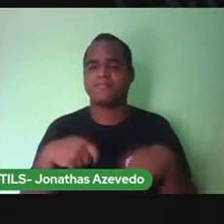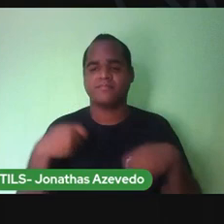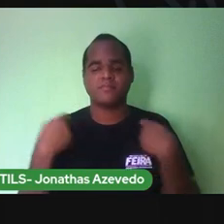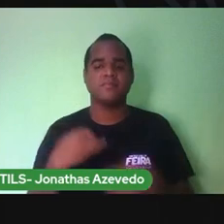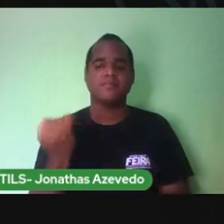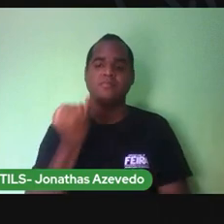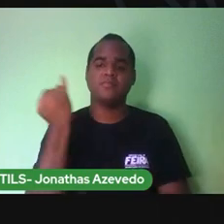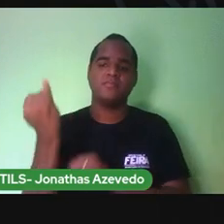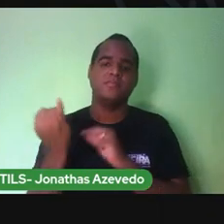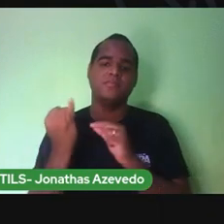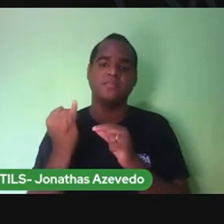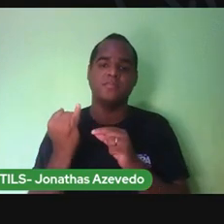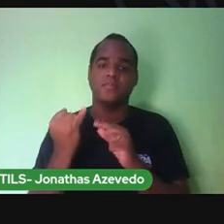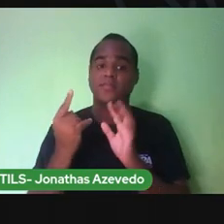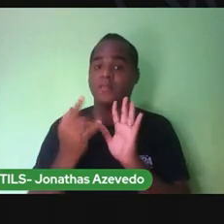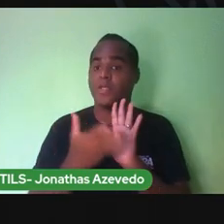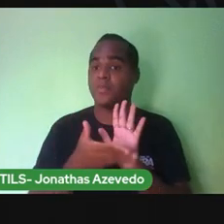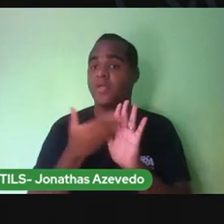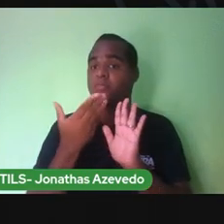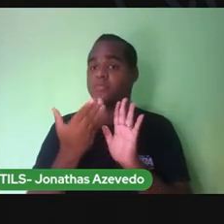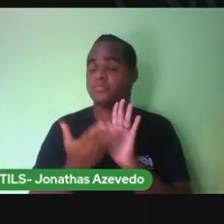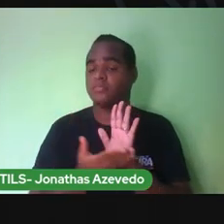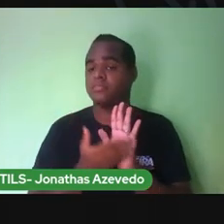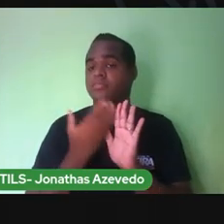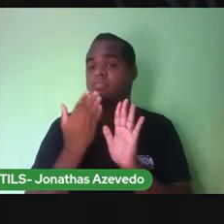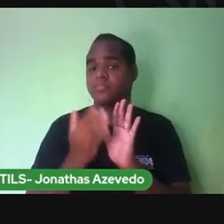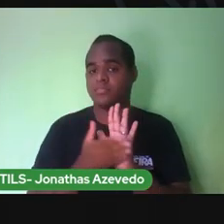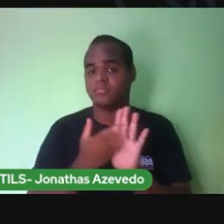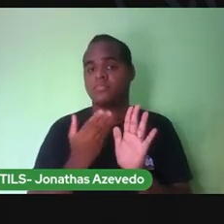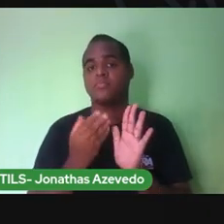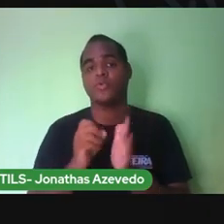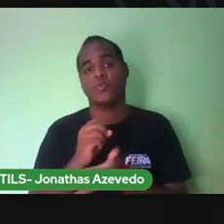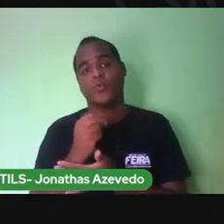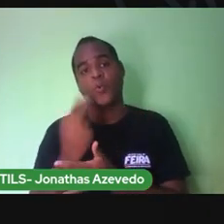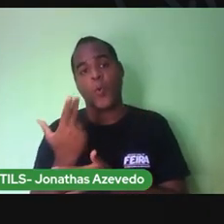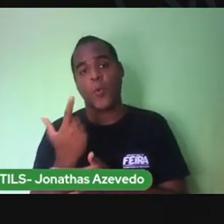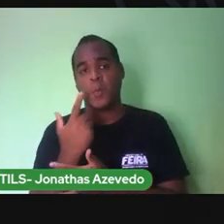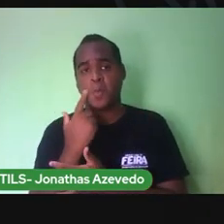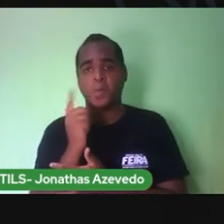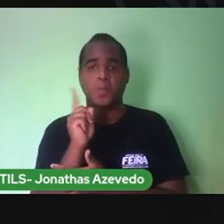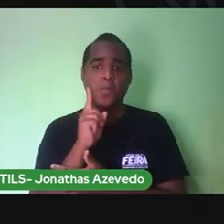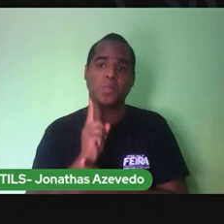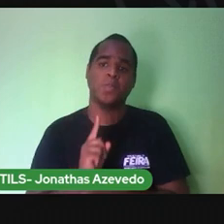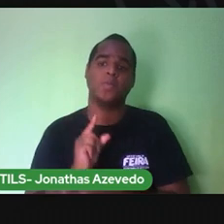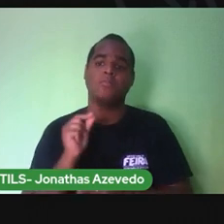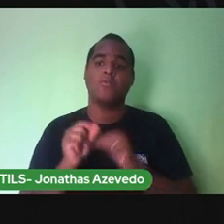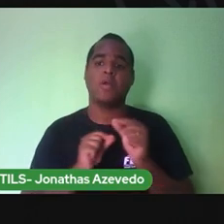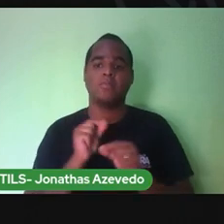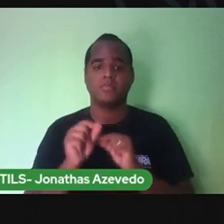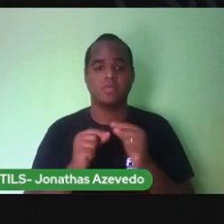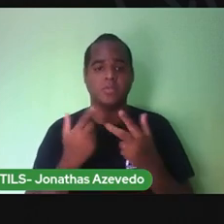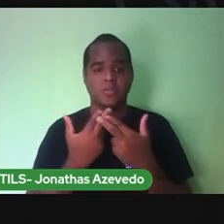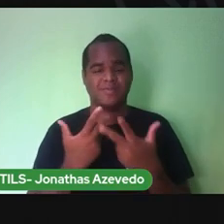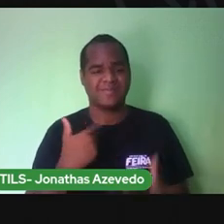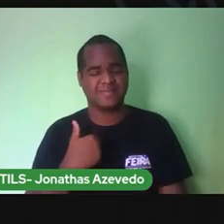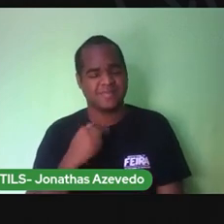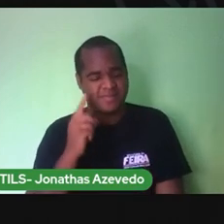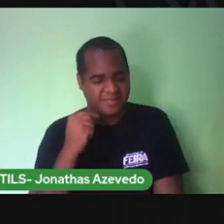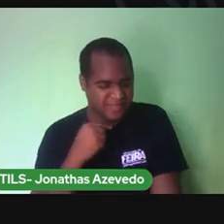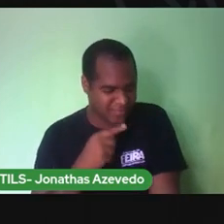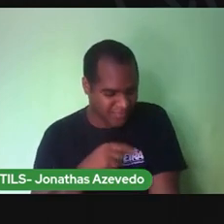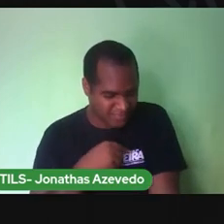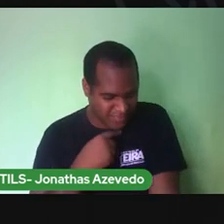Separar uma sílaba Quando a gente não sabe ainda A gente fica na dúvida